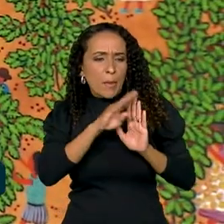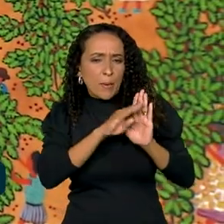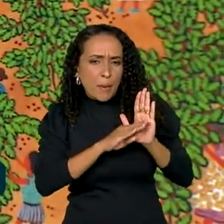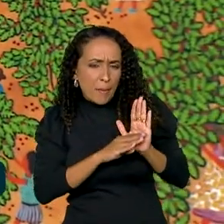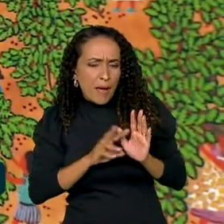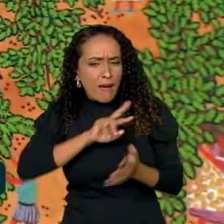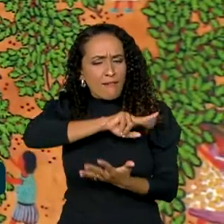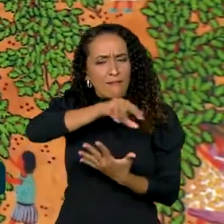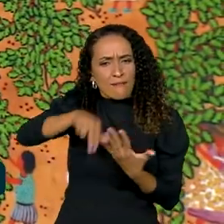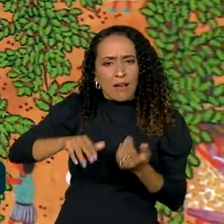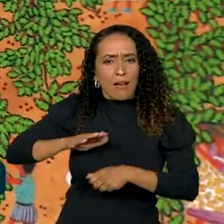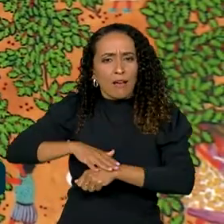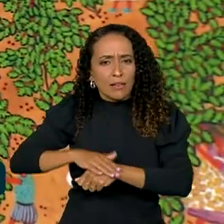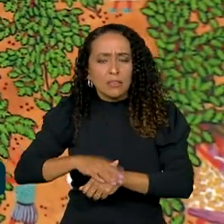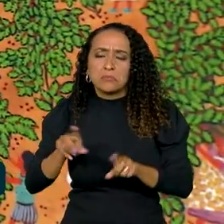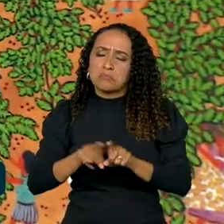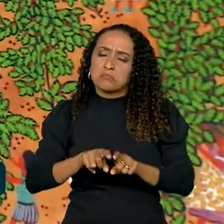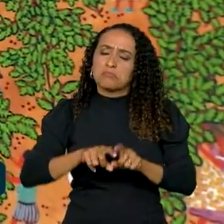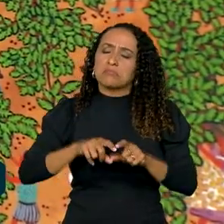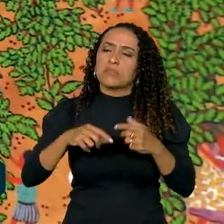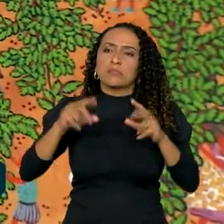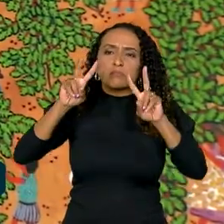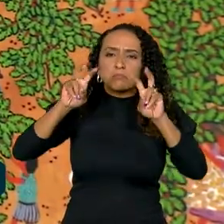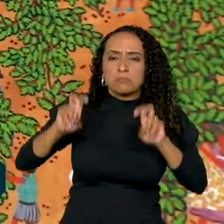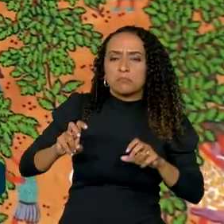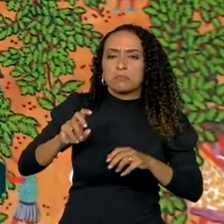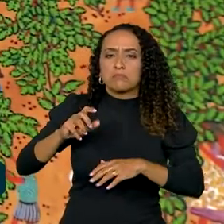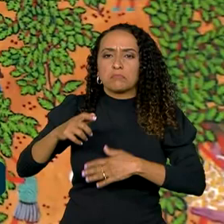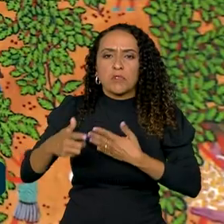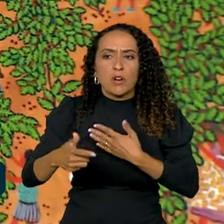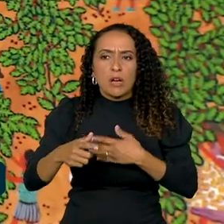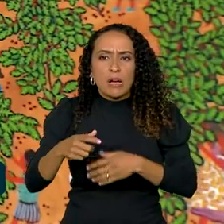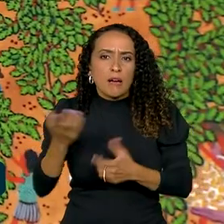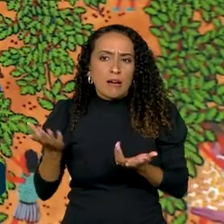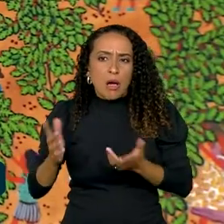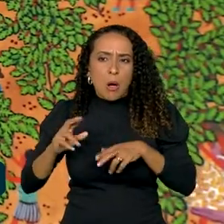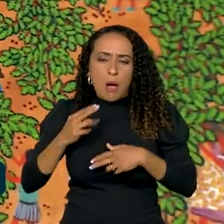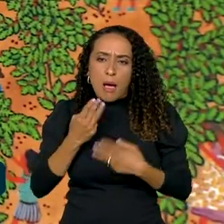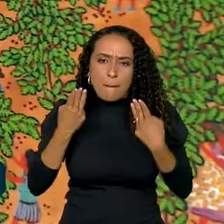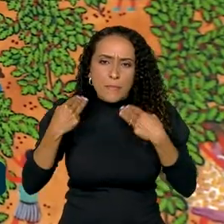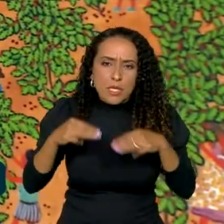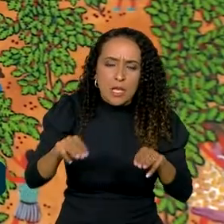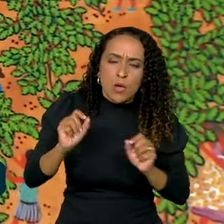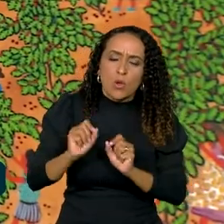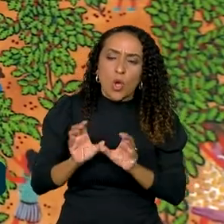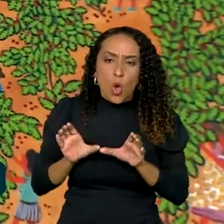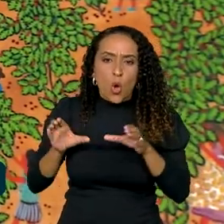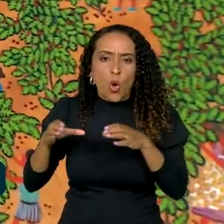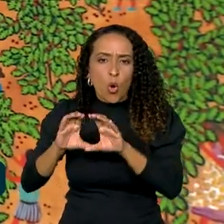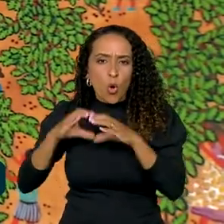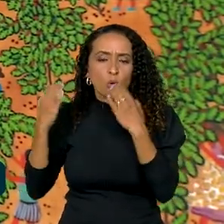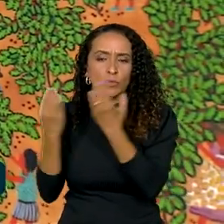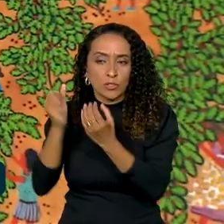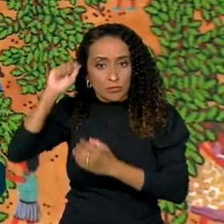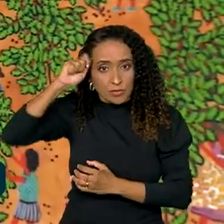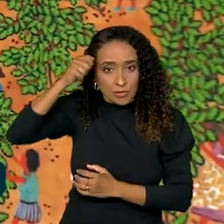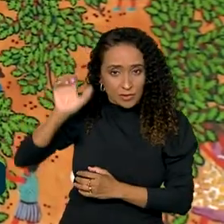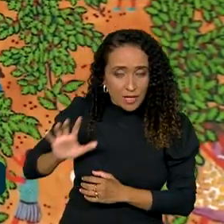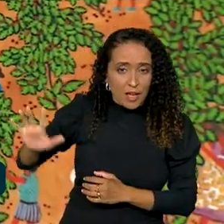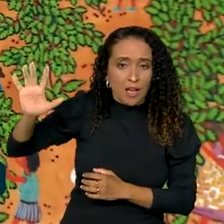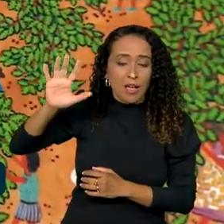ações. Falamos, então, de uma missão, para mim, estruturar uma missão à comunidade africana.